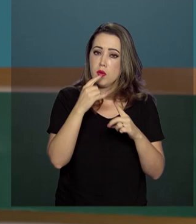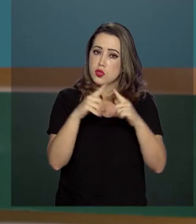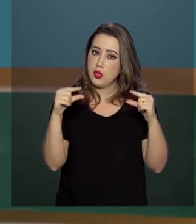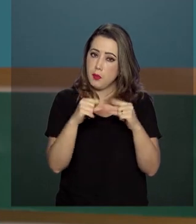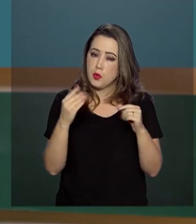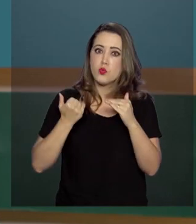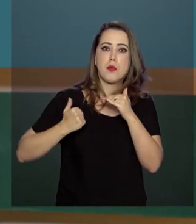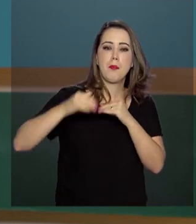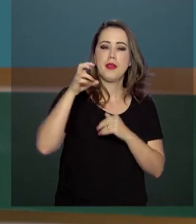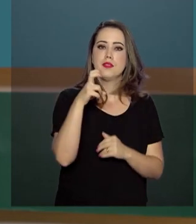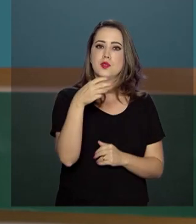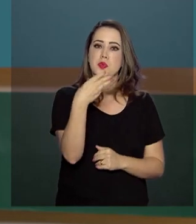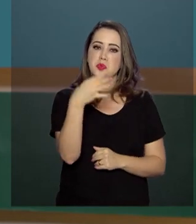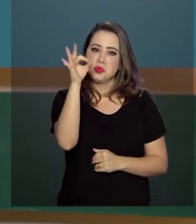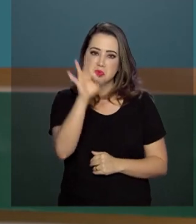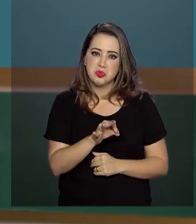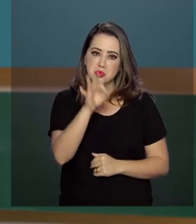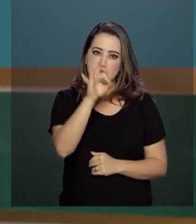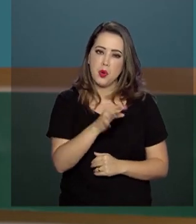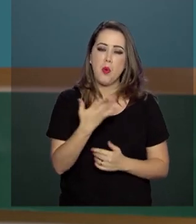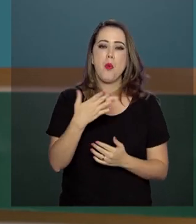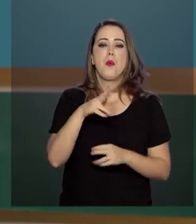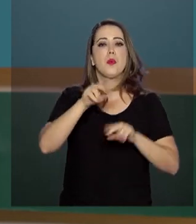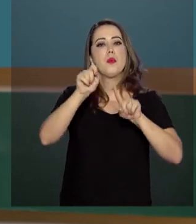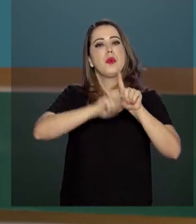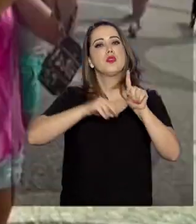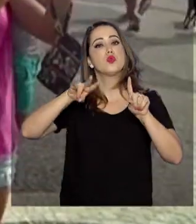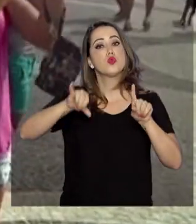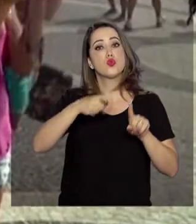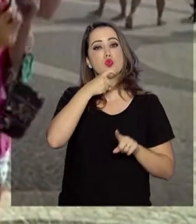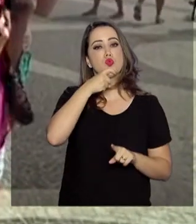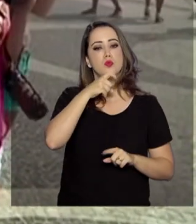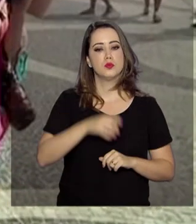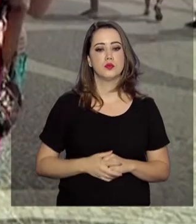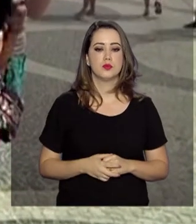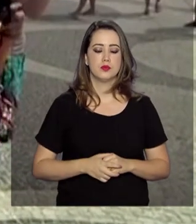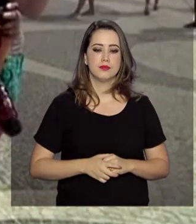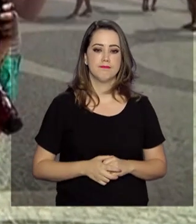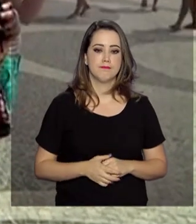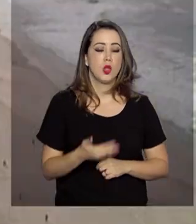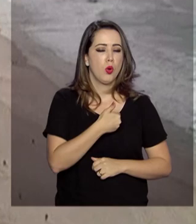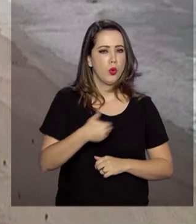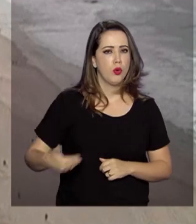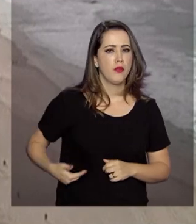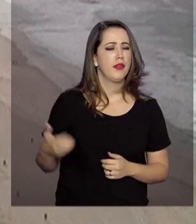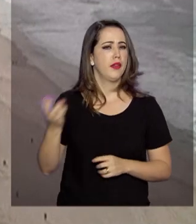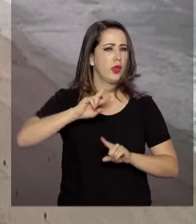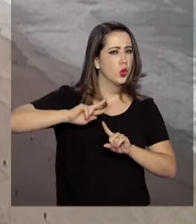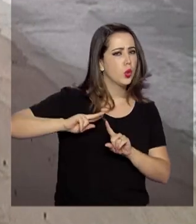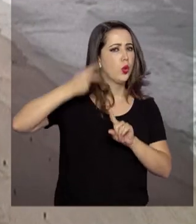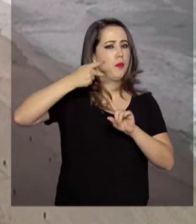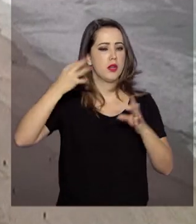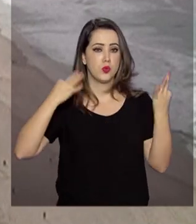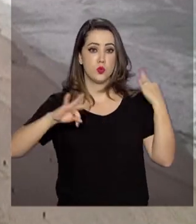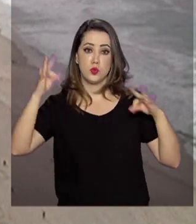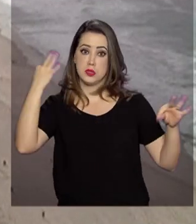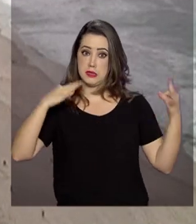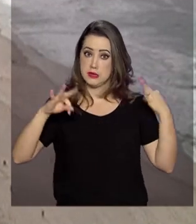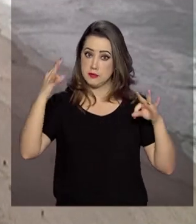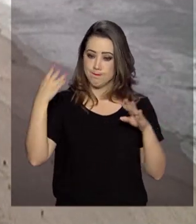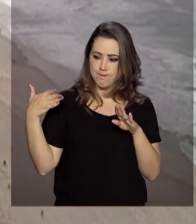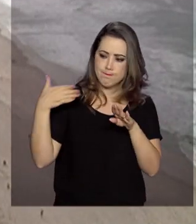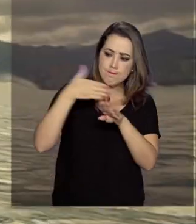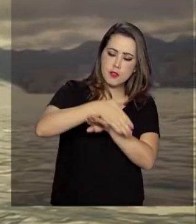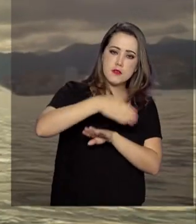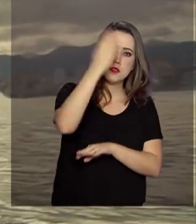das reservas no país para o mês de julho. O governo quer dobrar o número de turistas estrangeiros que